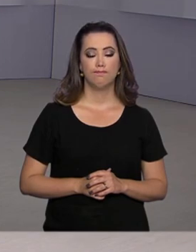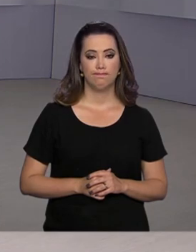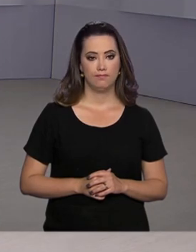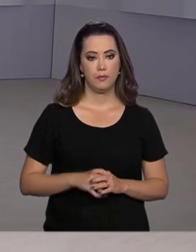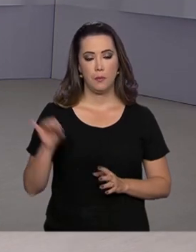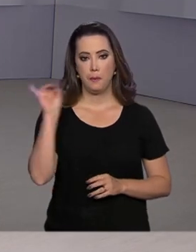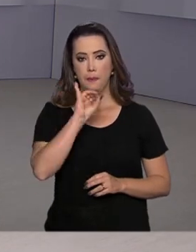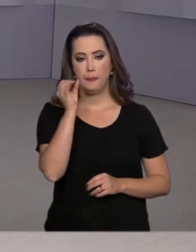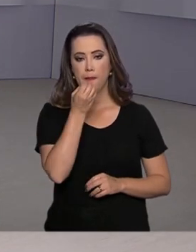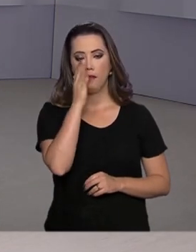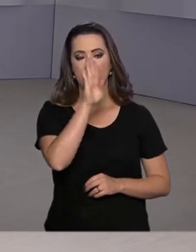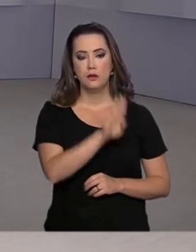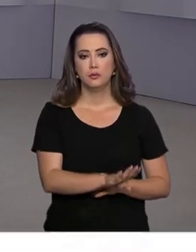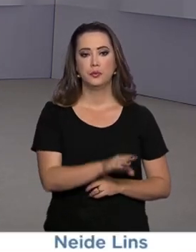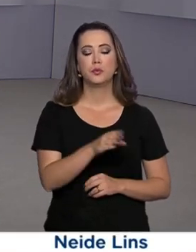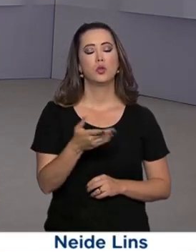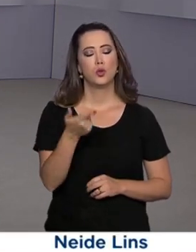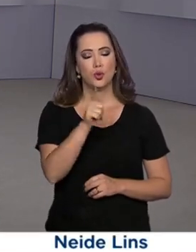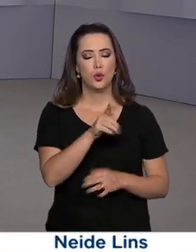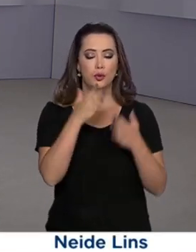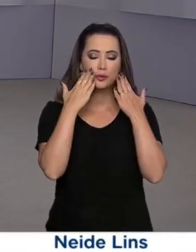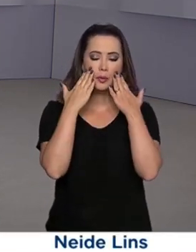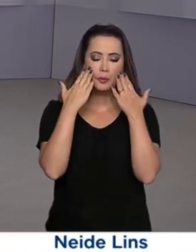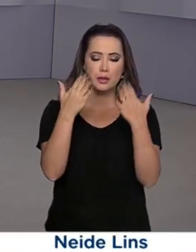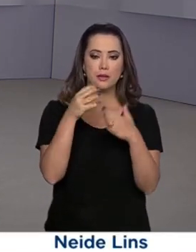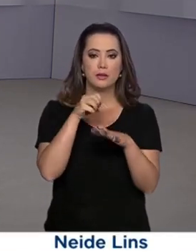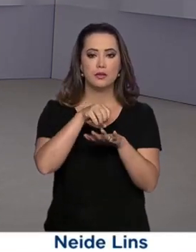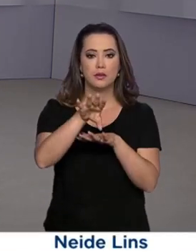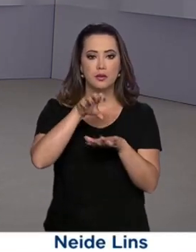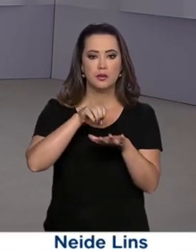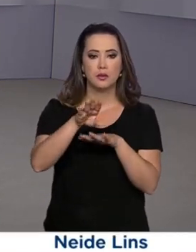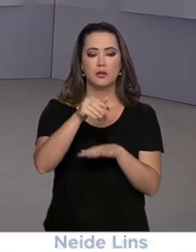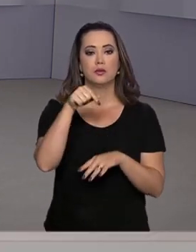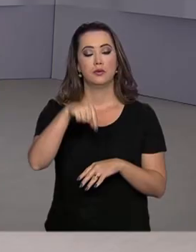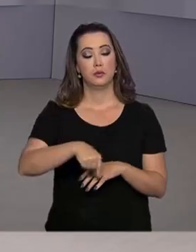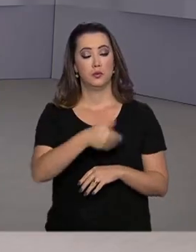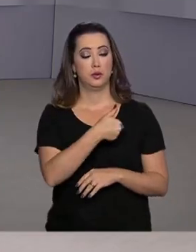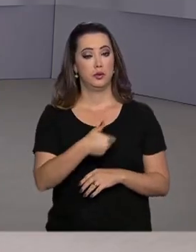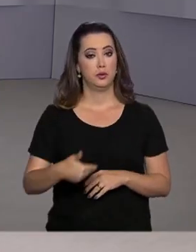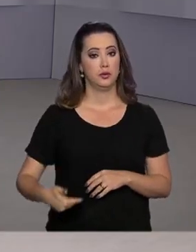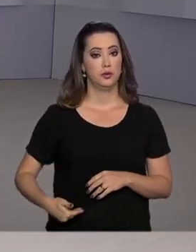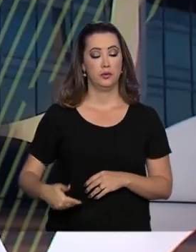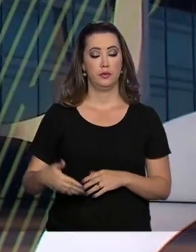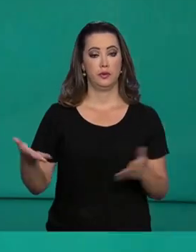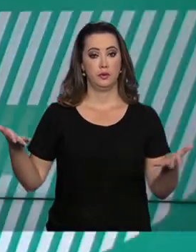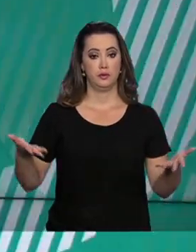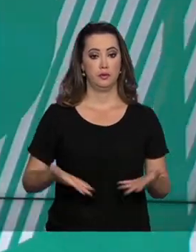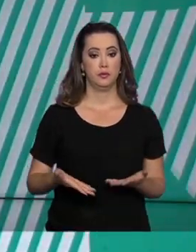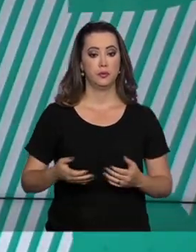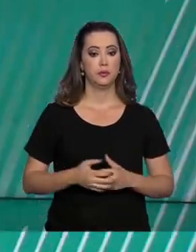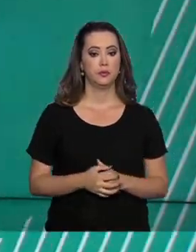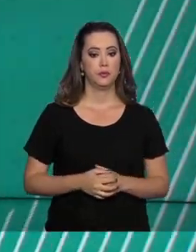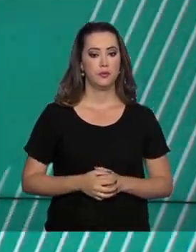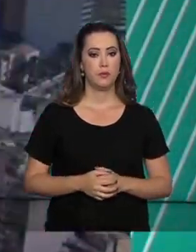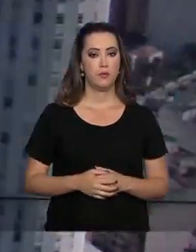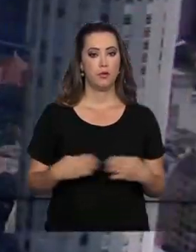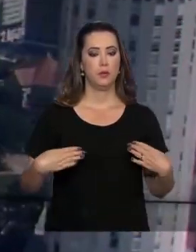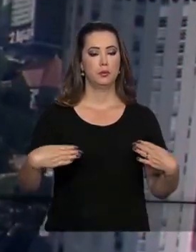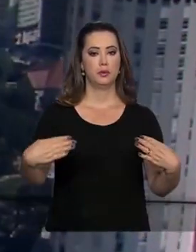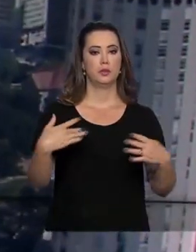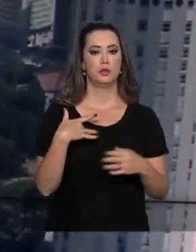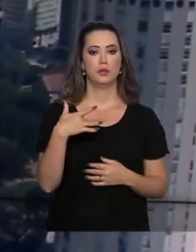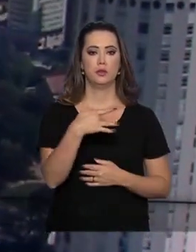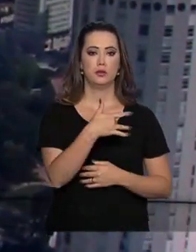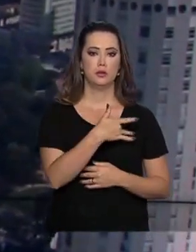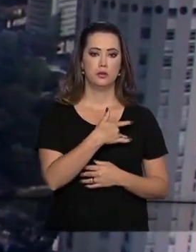Olá, boa tarde. Já estamos de volta com as principais notícias aqui no governo agora. O Ministério da Saúde